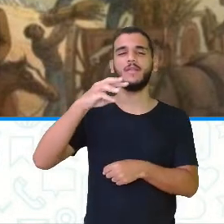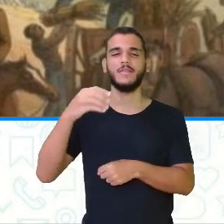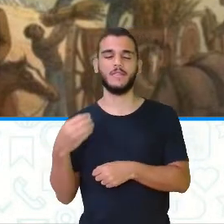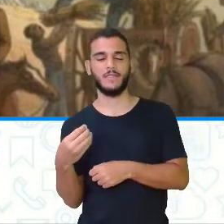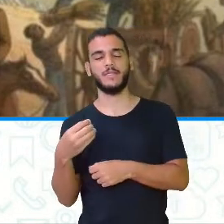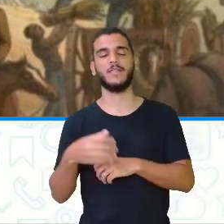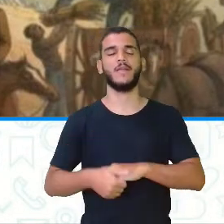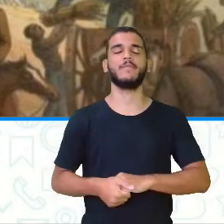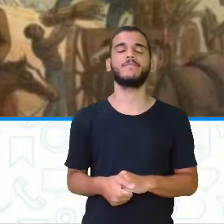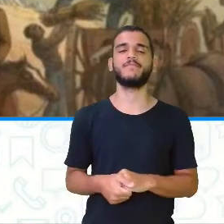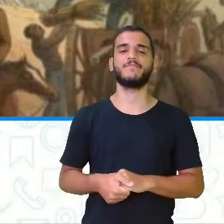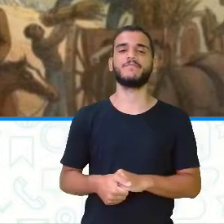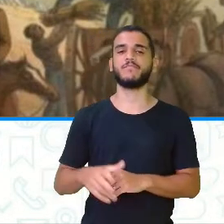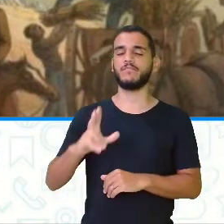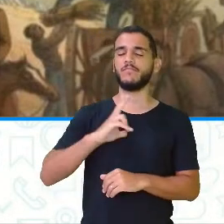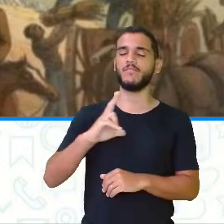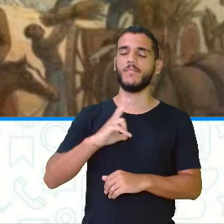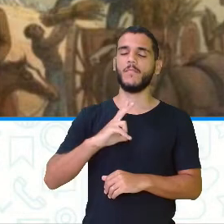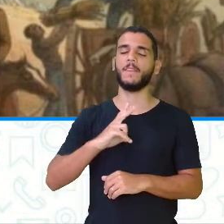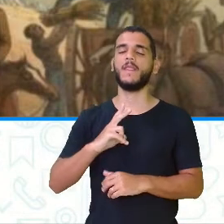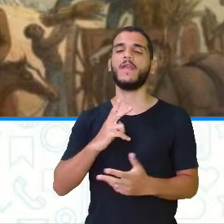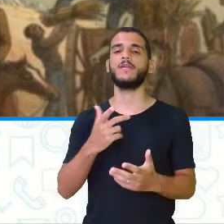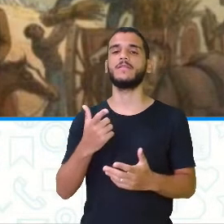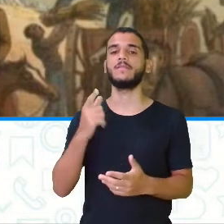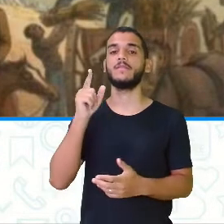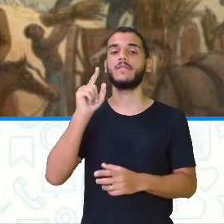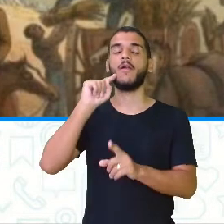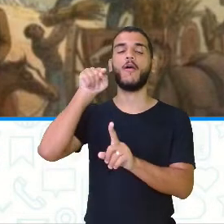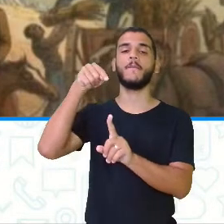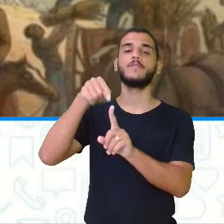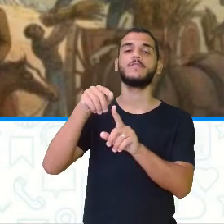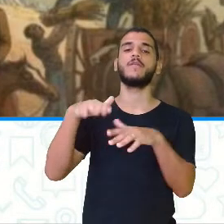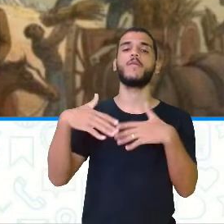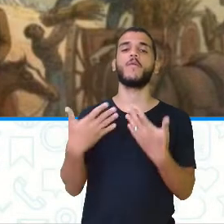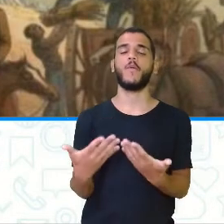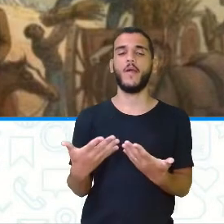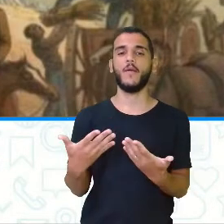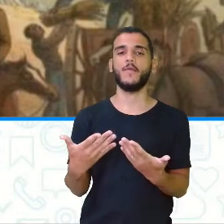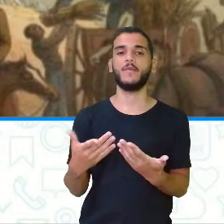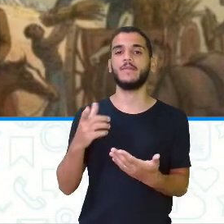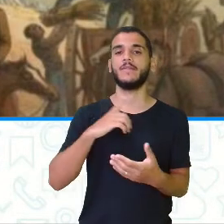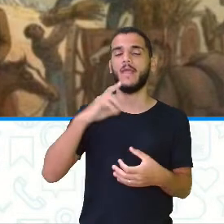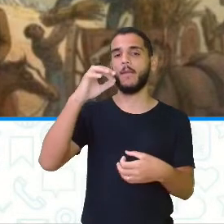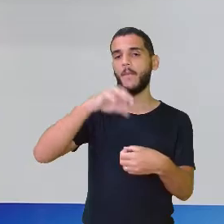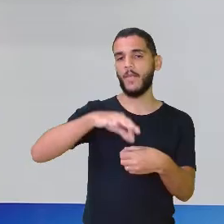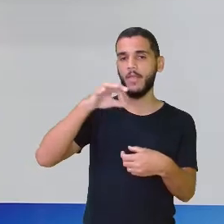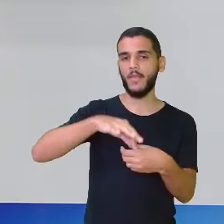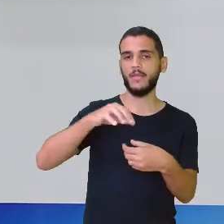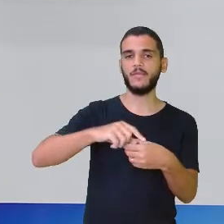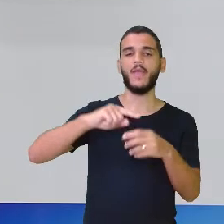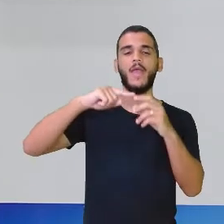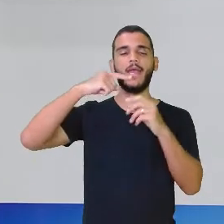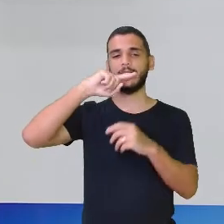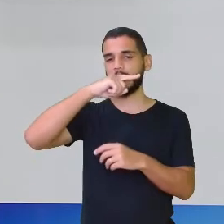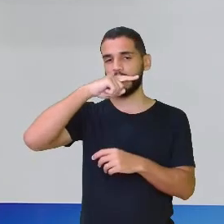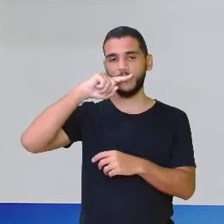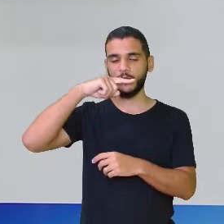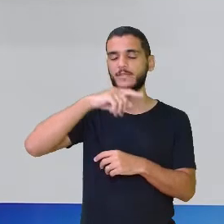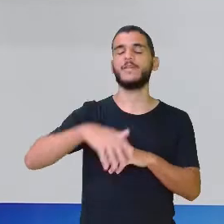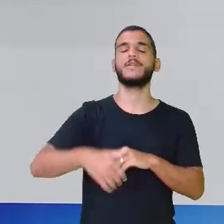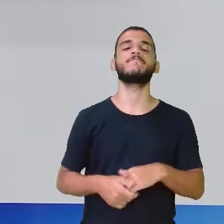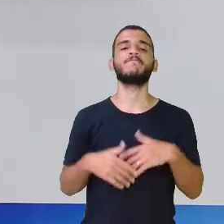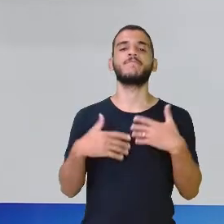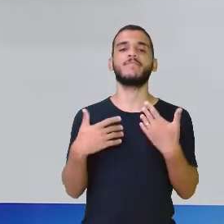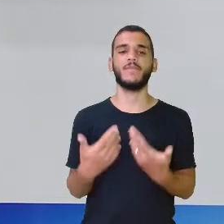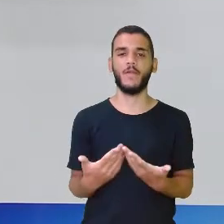colonos portugueses, que vieram para cá com o objetivo do plantio da cana-de-açúcar. Naquele período de 1500, cana-de